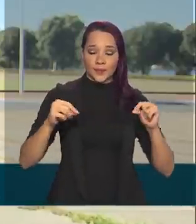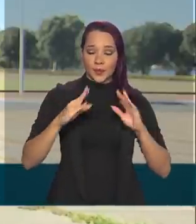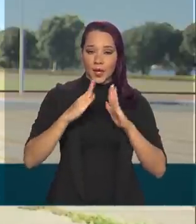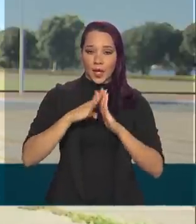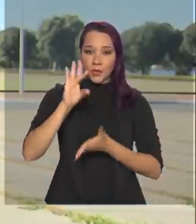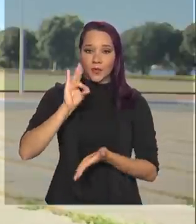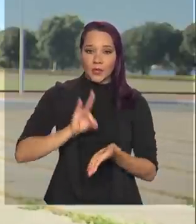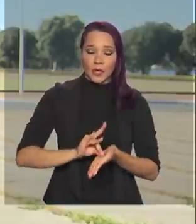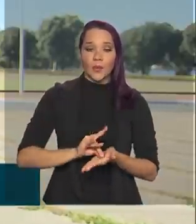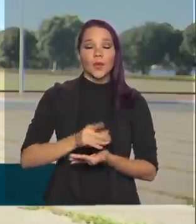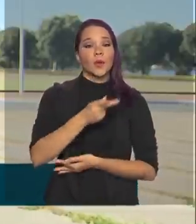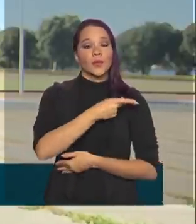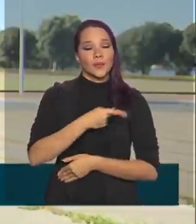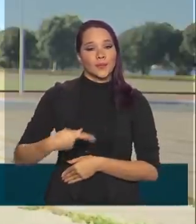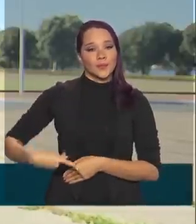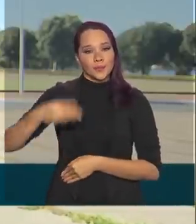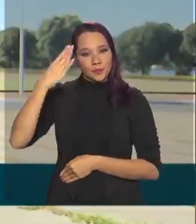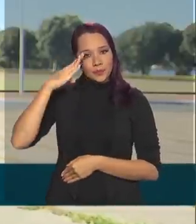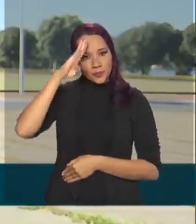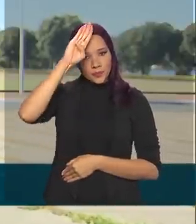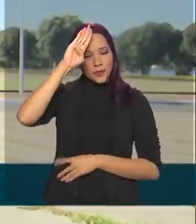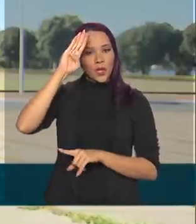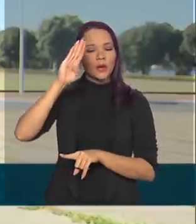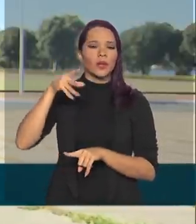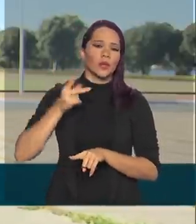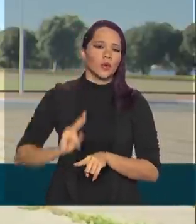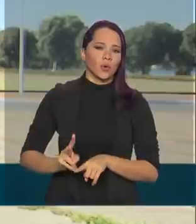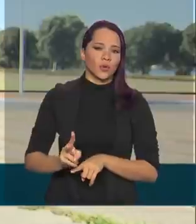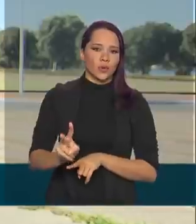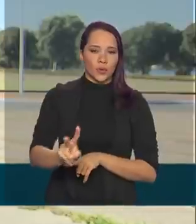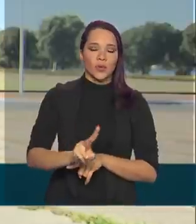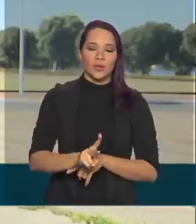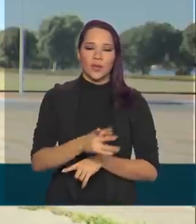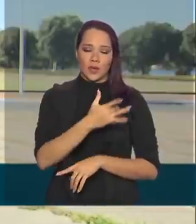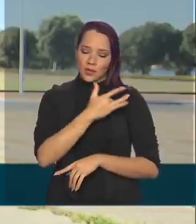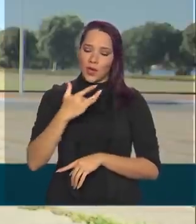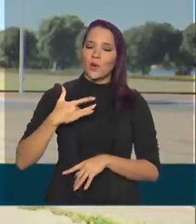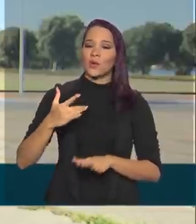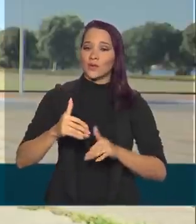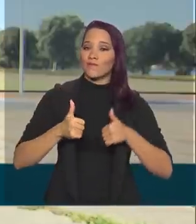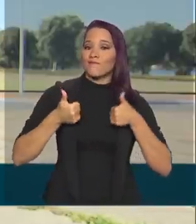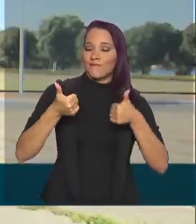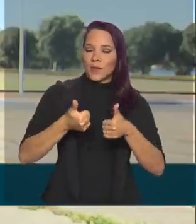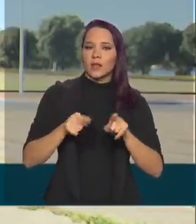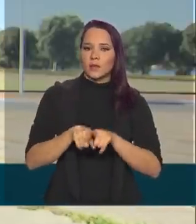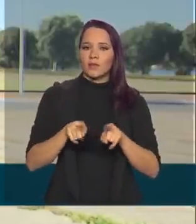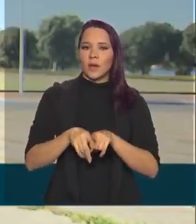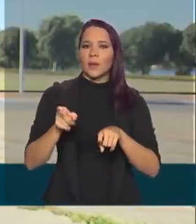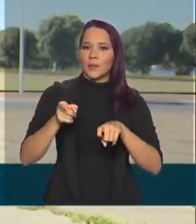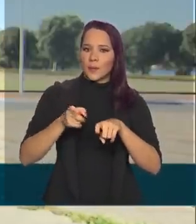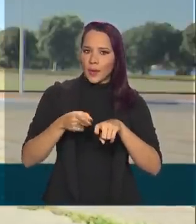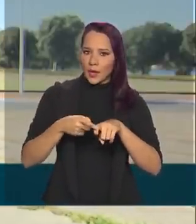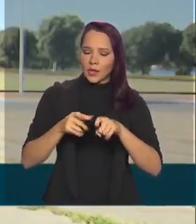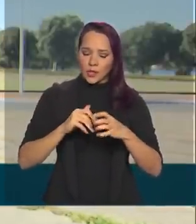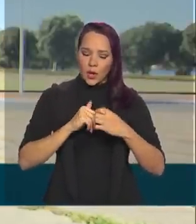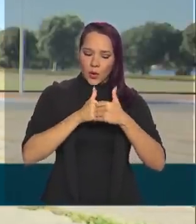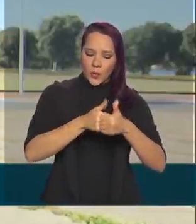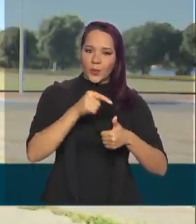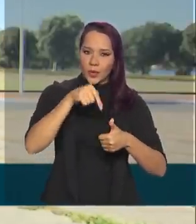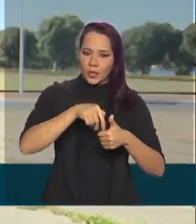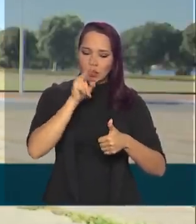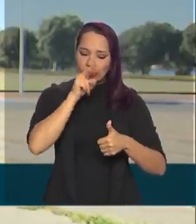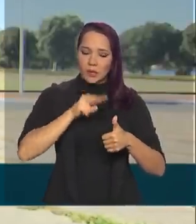oficial, o presidente Jair Bolsonaro segue com boas condições de saúde e acompanhado pela equipe médica.